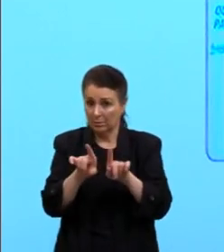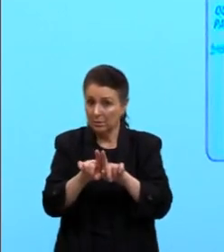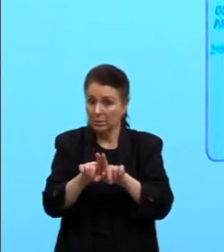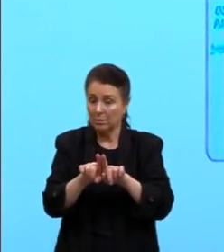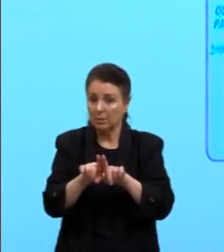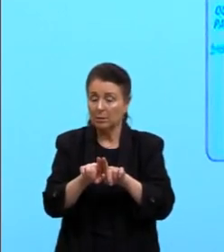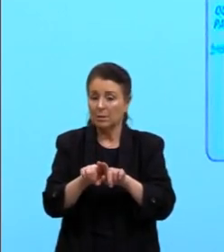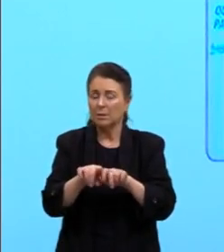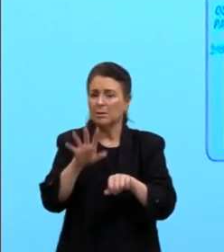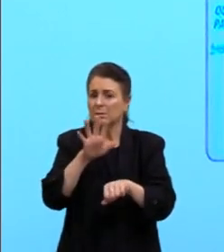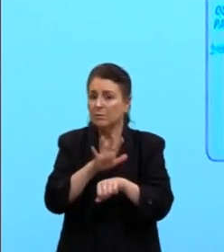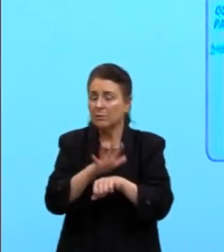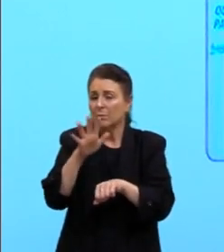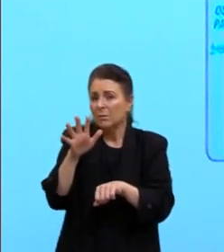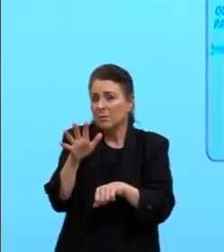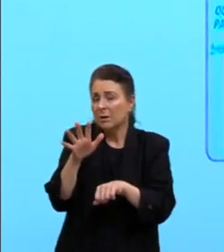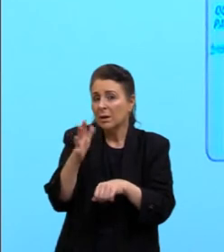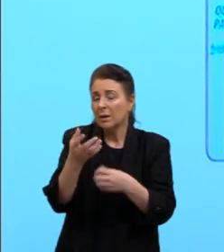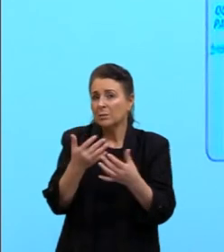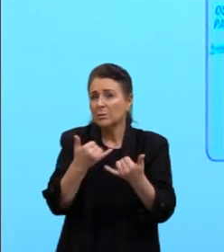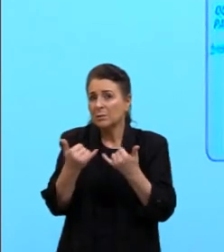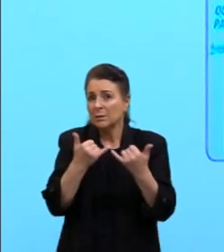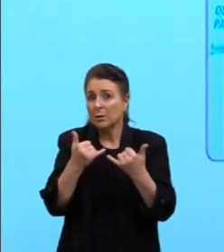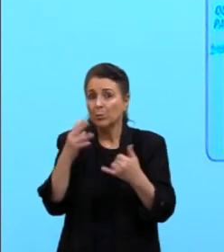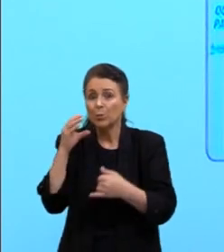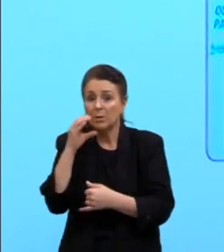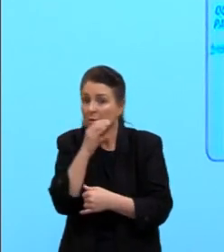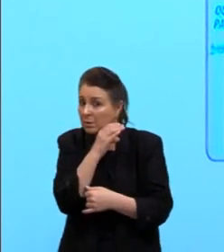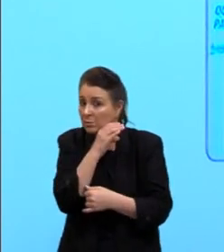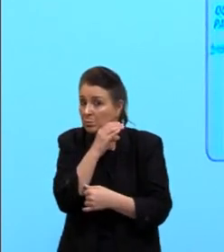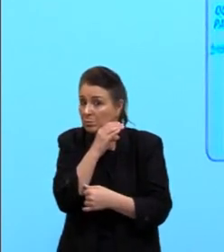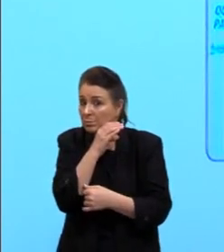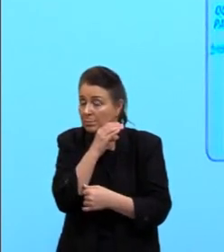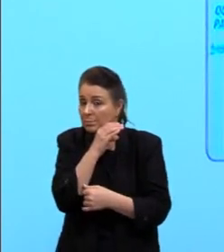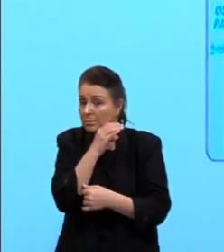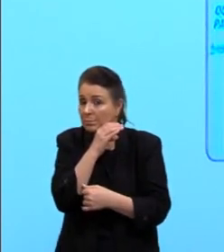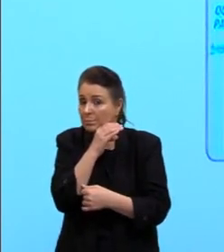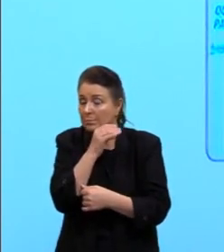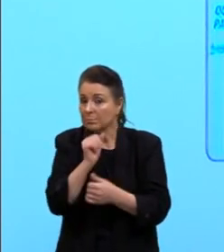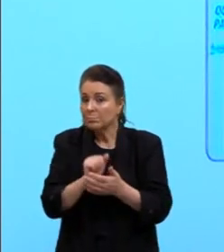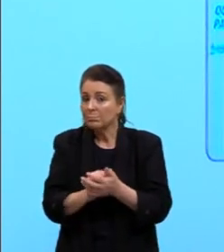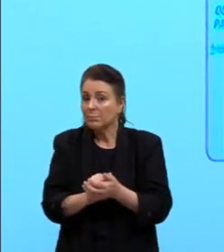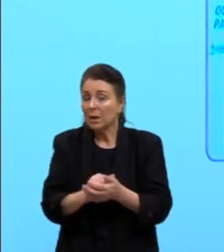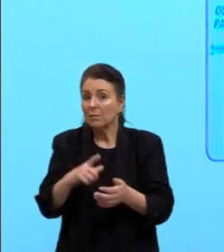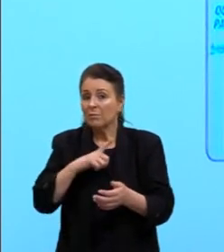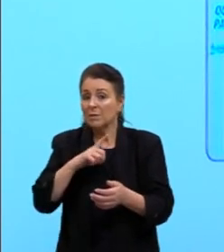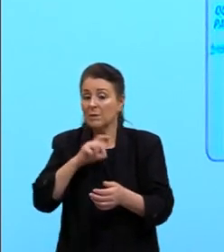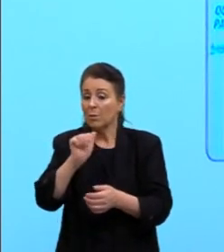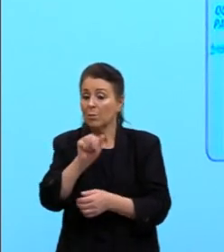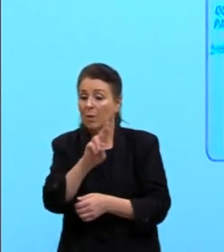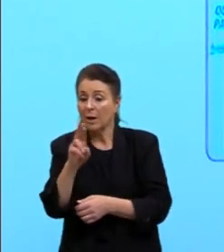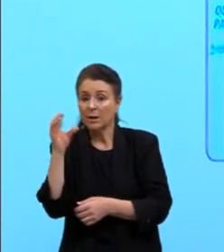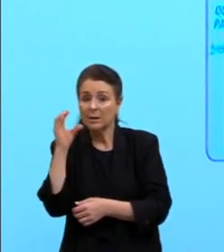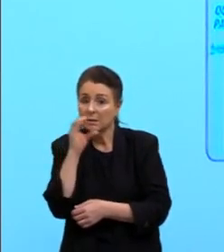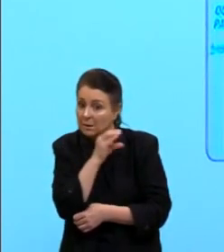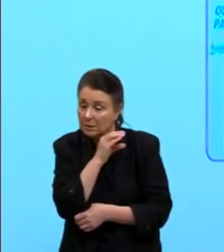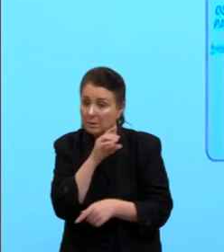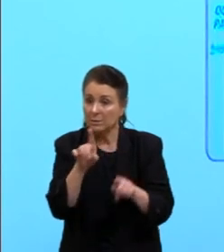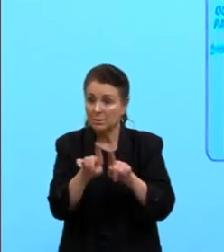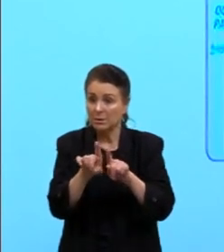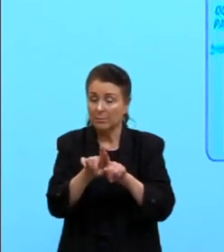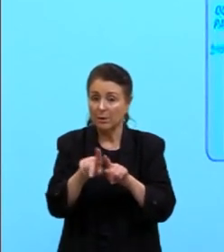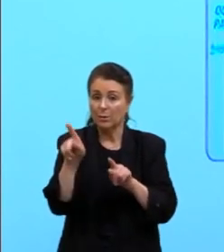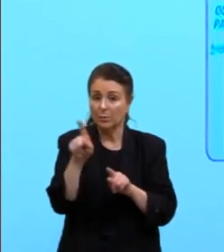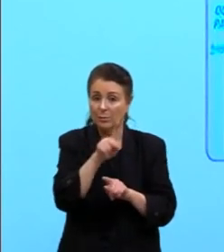mais quente, vai ser uma massa de ar quente. E aqui eu trago, né, os